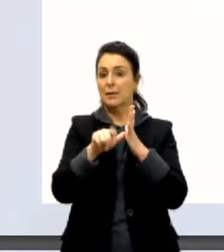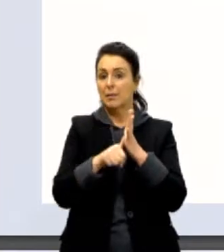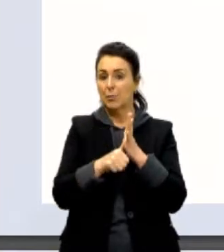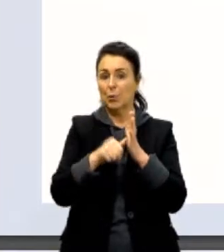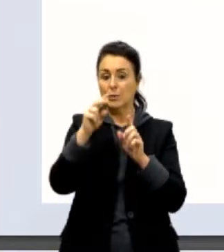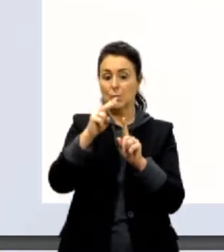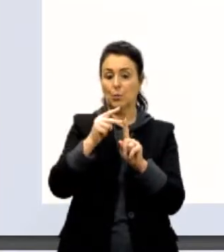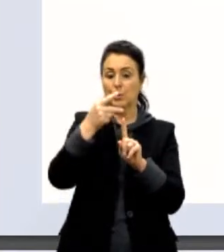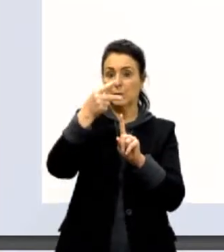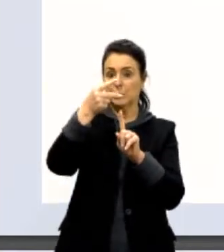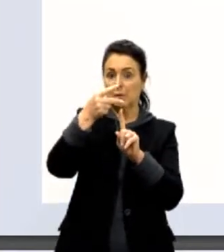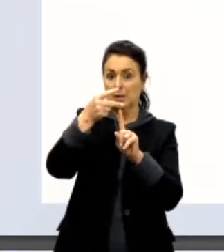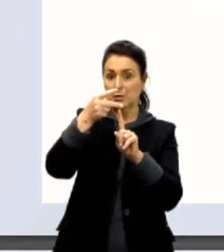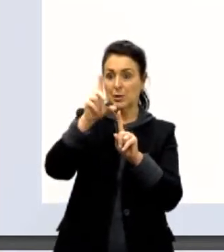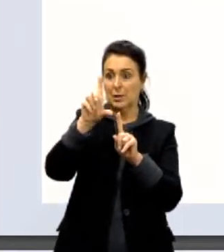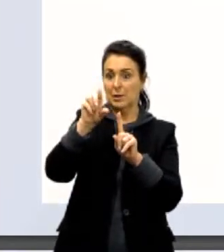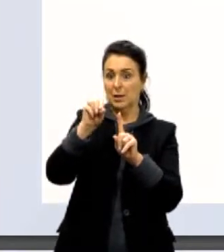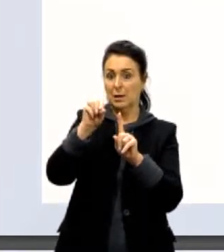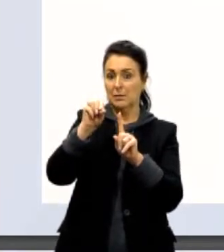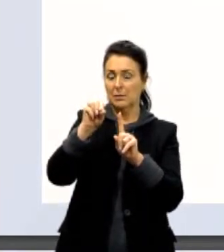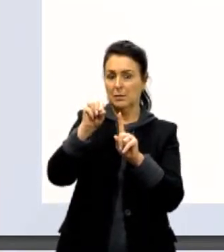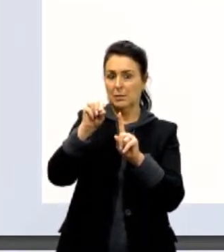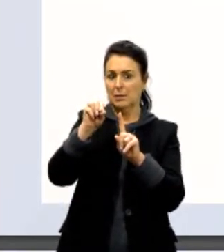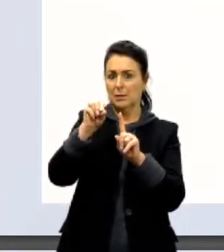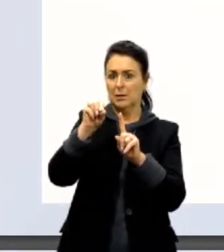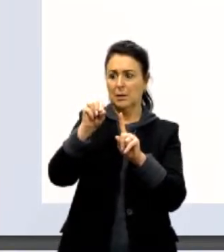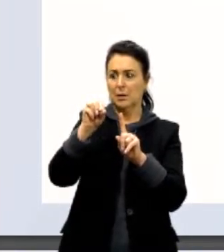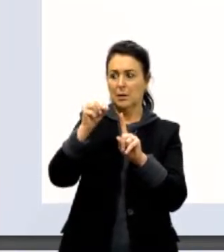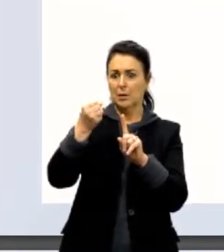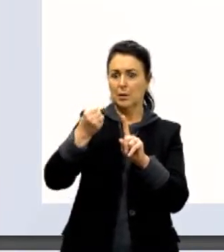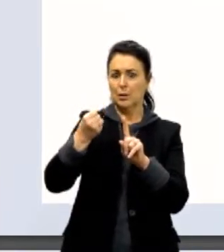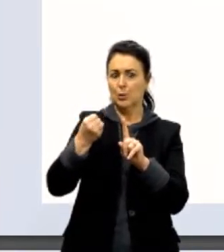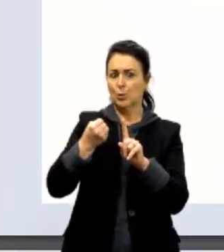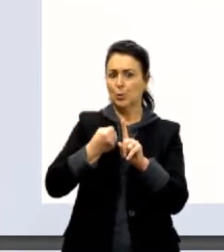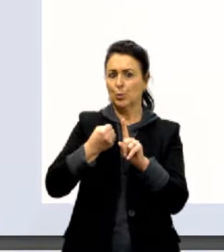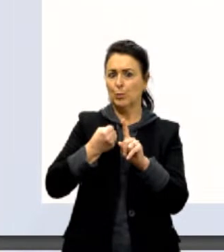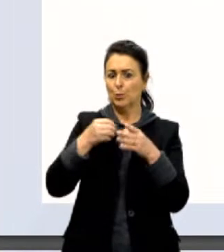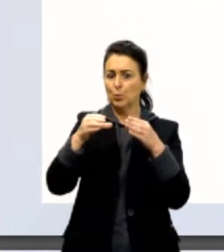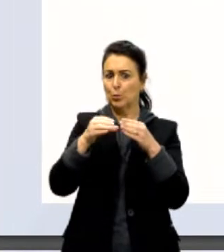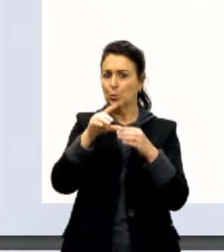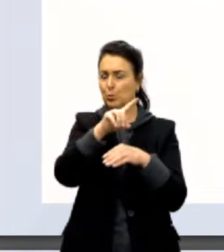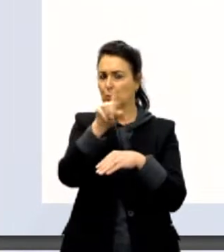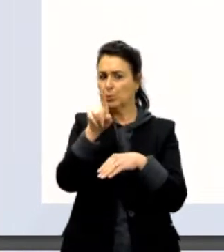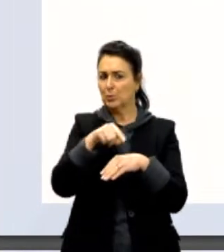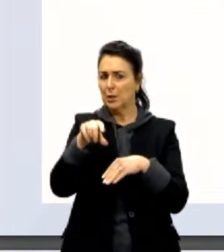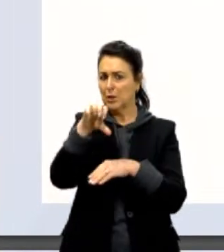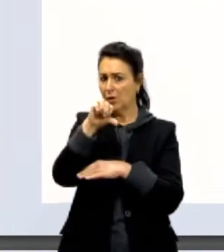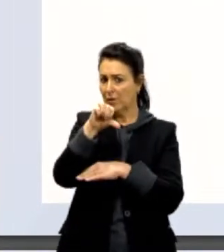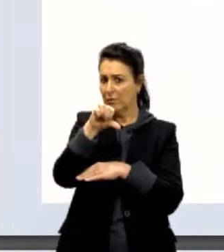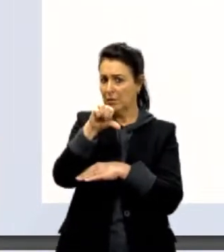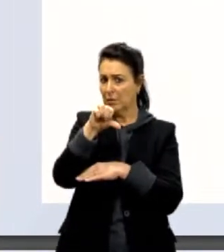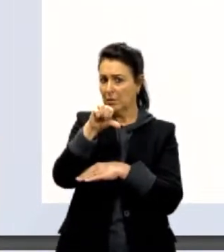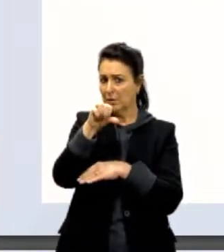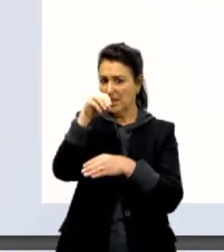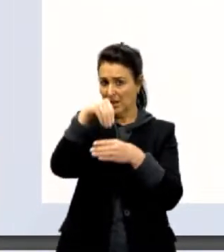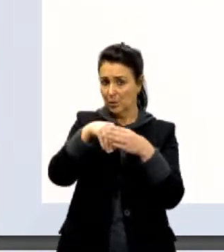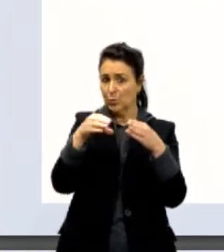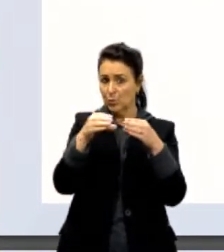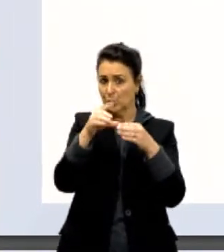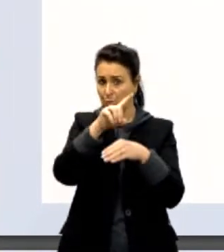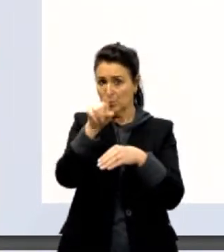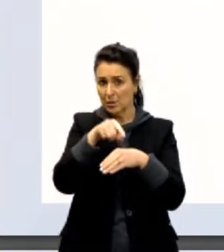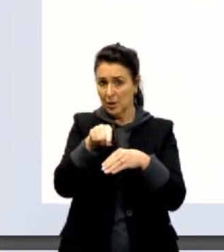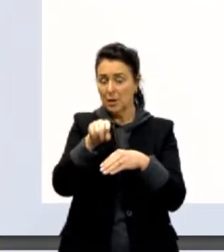expoente da potência de 10 deve pertencer aos números inteiros. 9 pertence aos números inteiros? Sim, pertence.